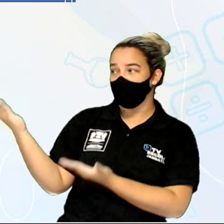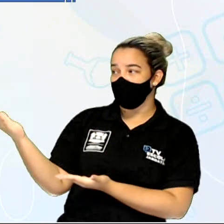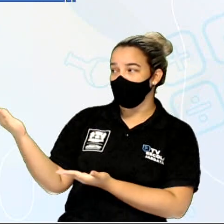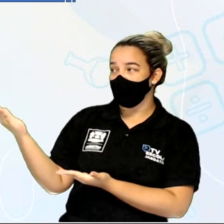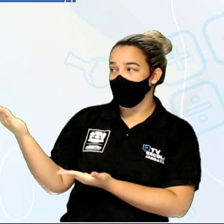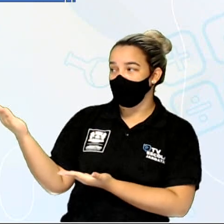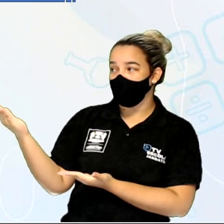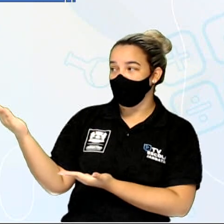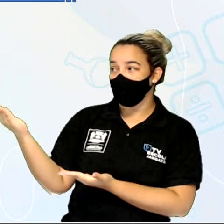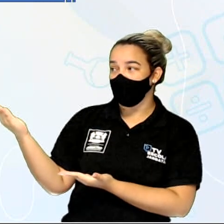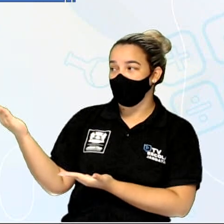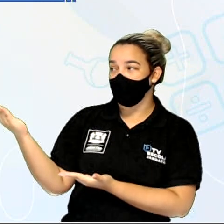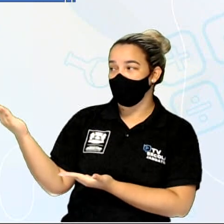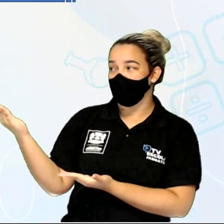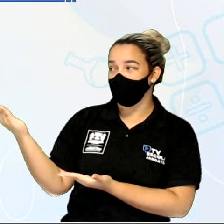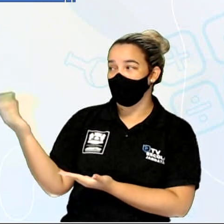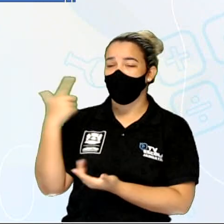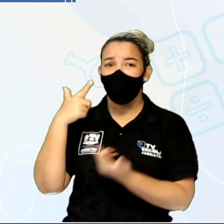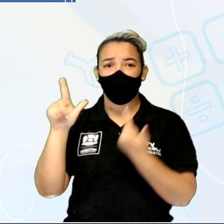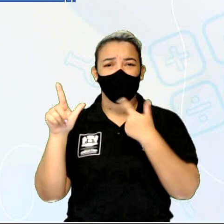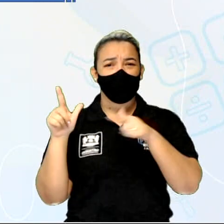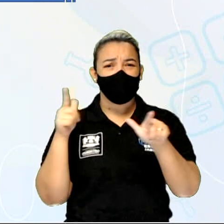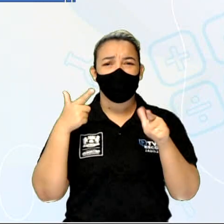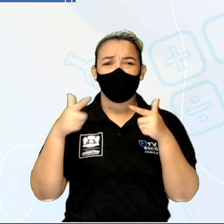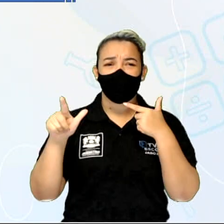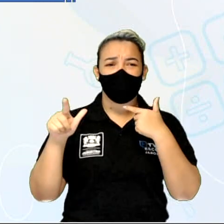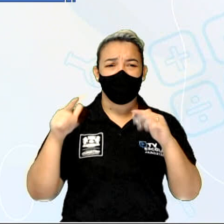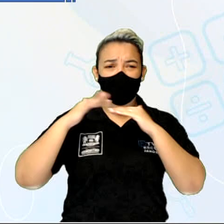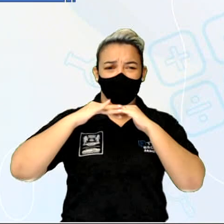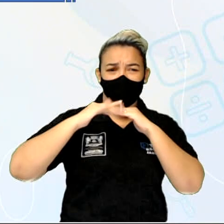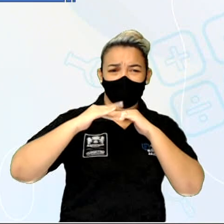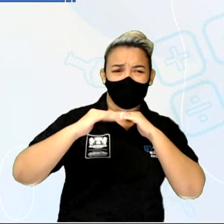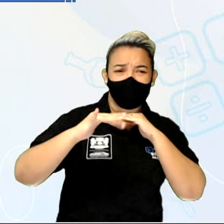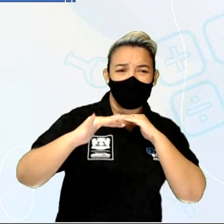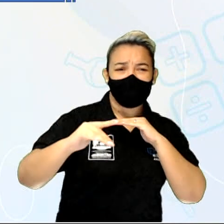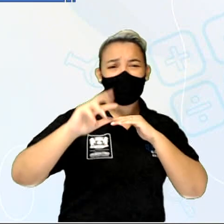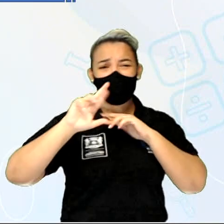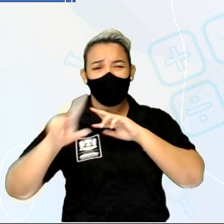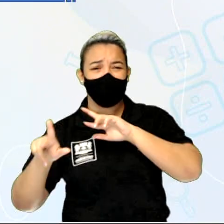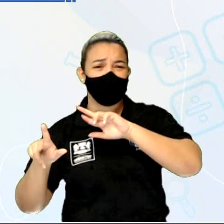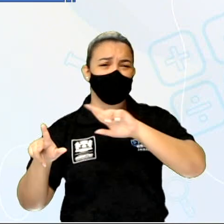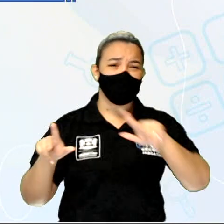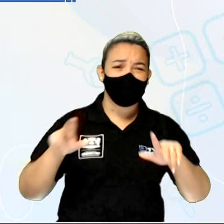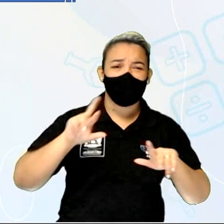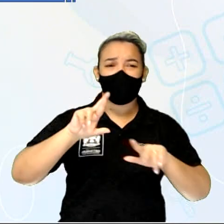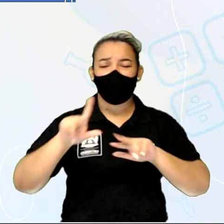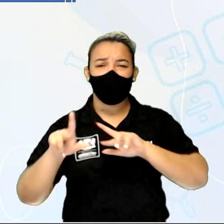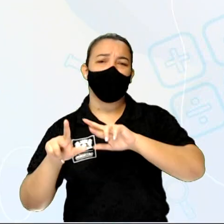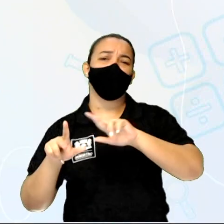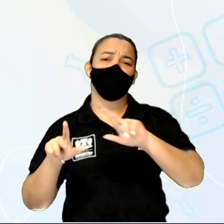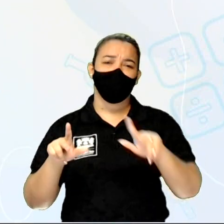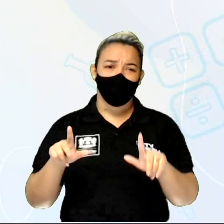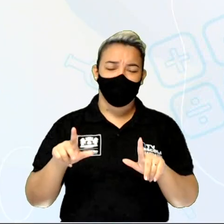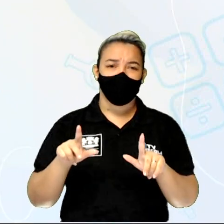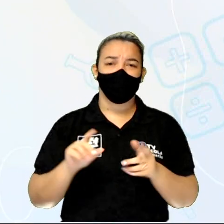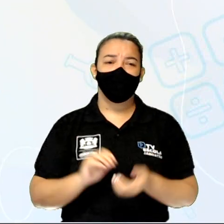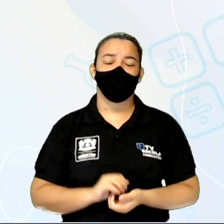a da Hungria. Outras planícies são a Planície do Pó, a Bacia de Paris e a Bacia de Londres.